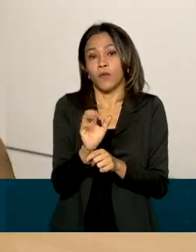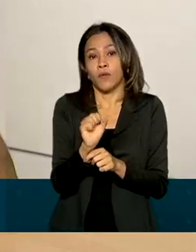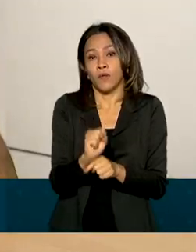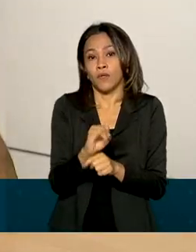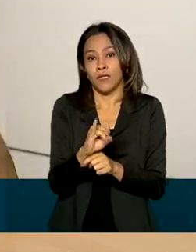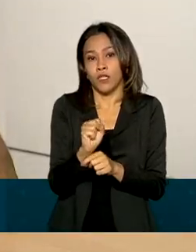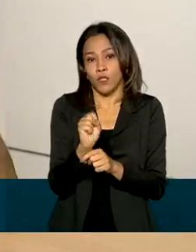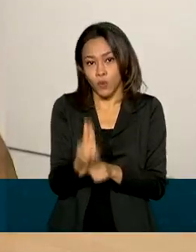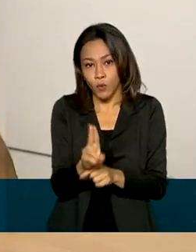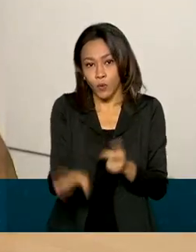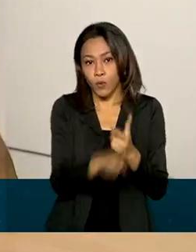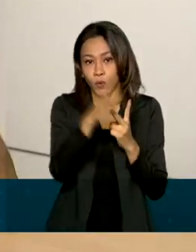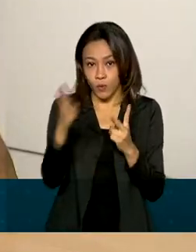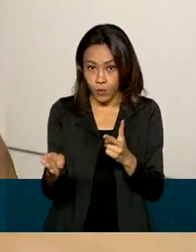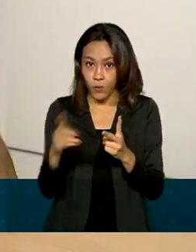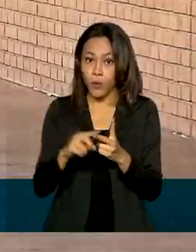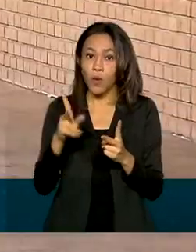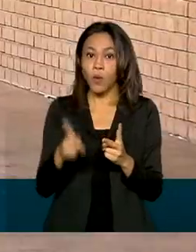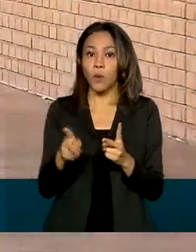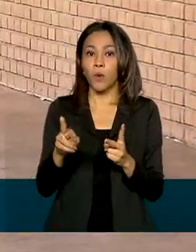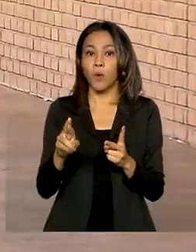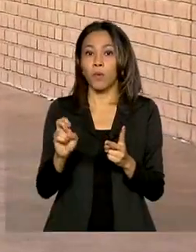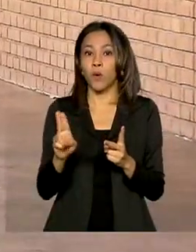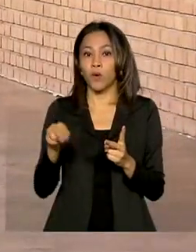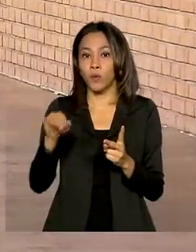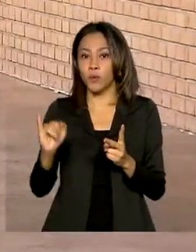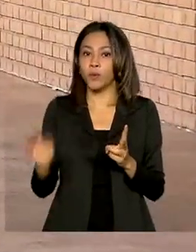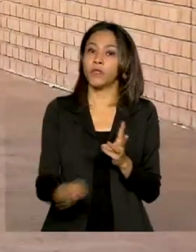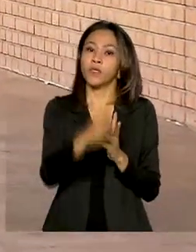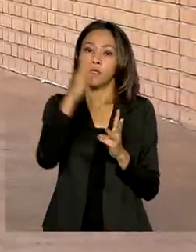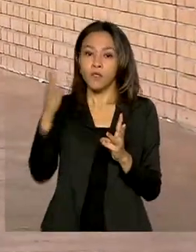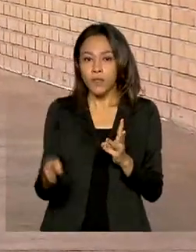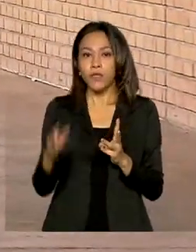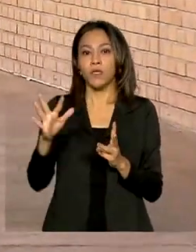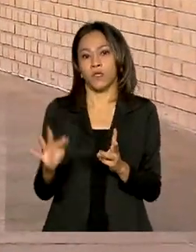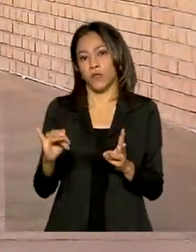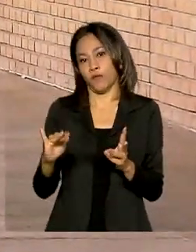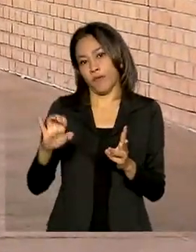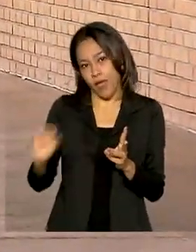Programa Universidade para Todos, o Prouni, e no Fundo de Financiamento Estudantil, o FIES.